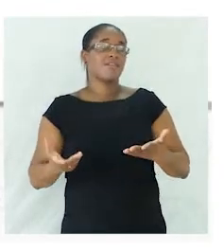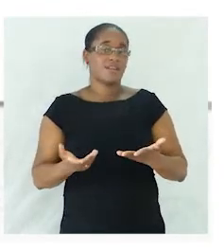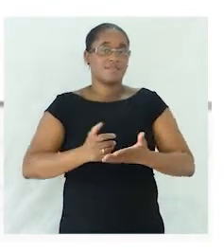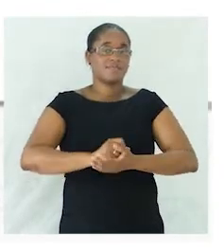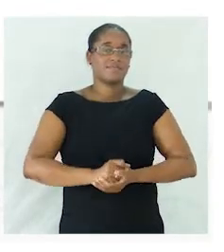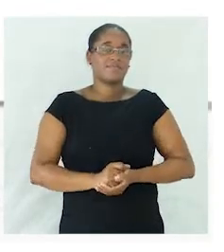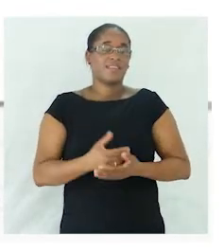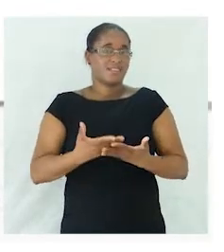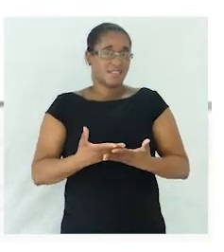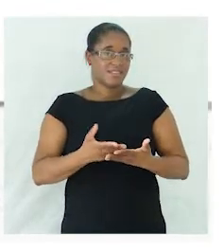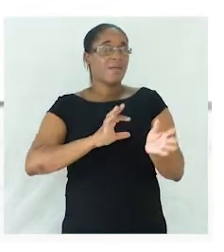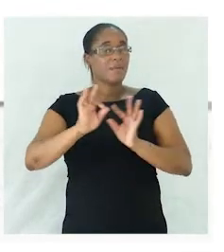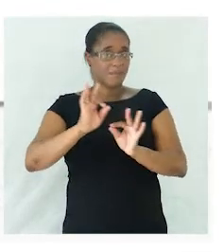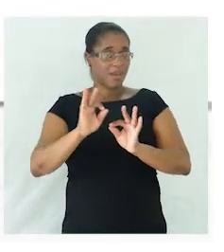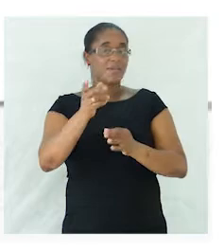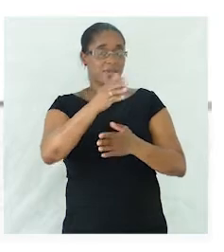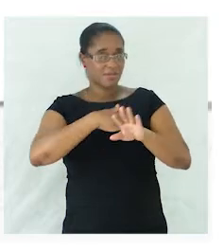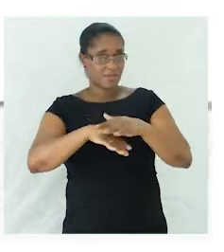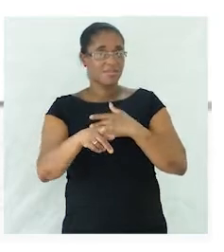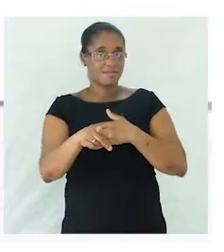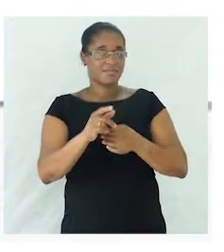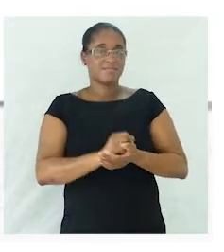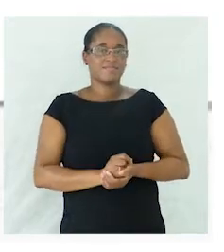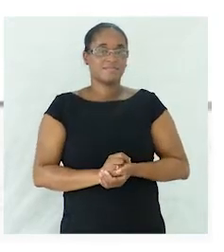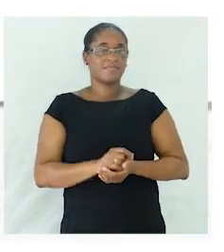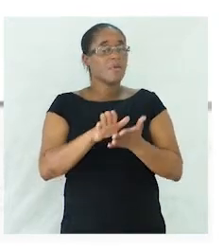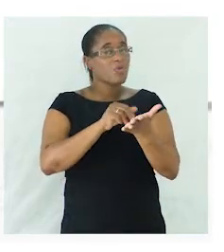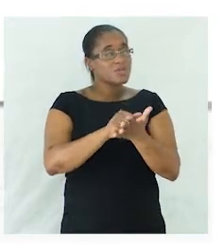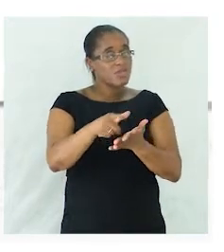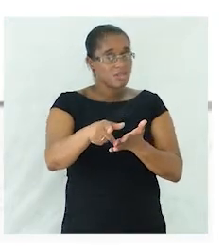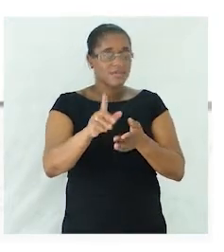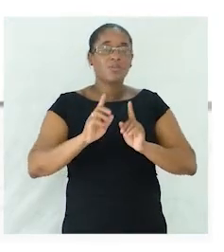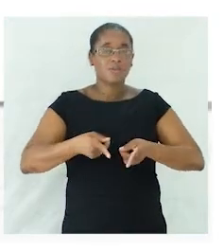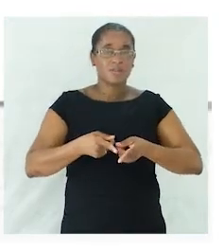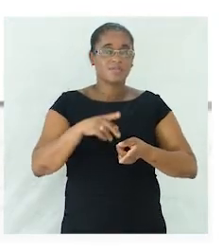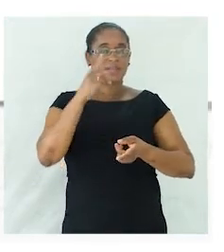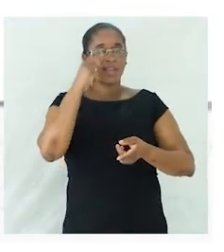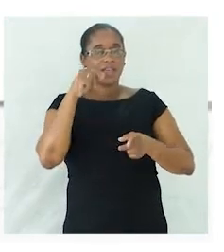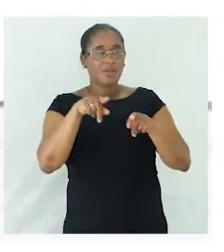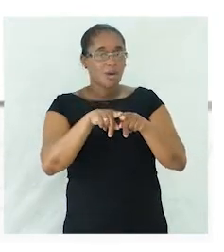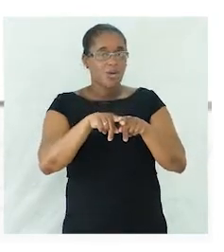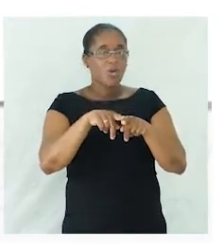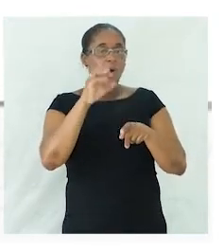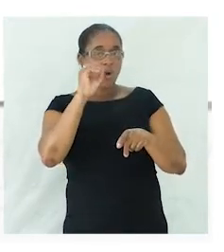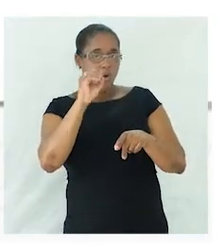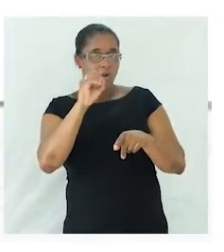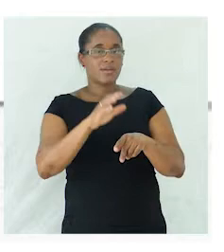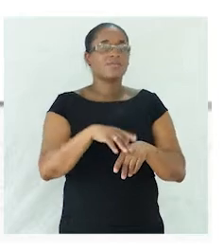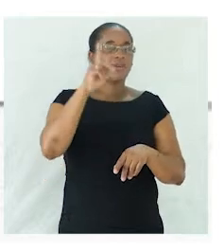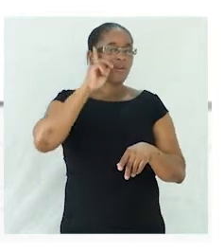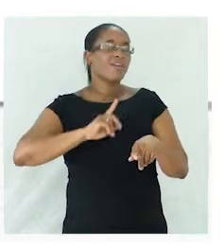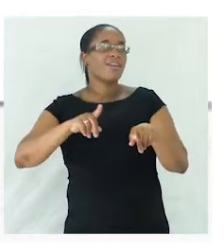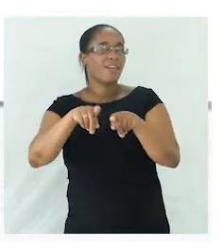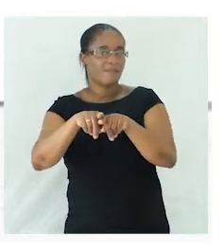Estão prontos para nós corrigirmos? Vamos lá. Irmão, muito bem, a sua correspondência é irmã.